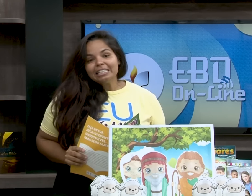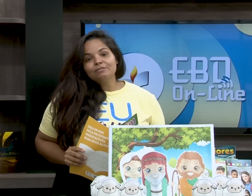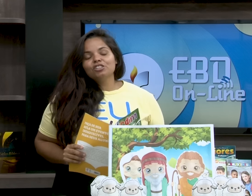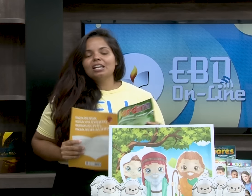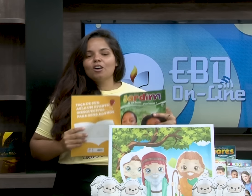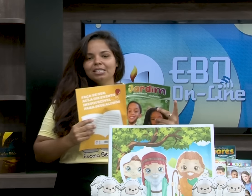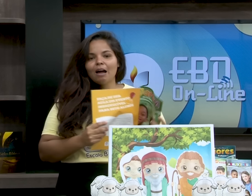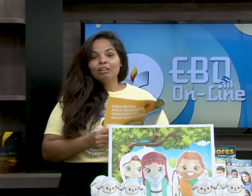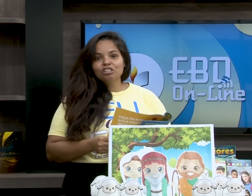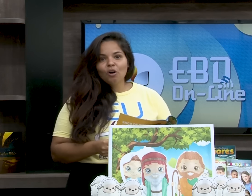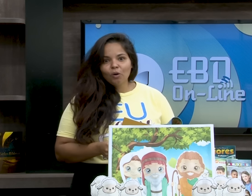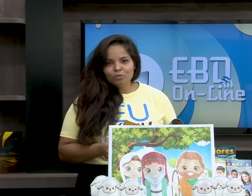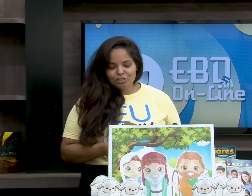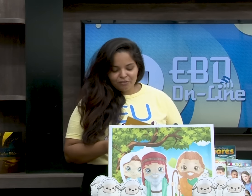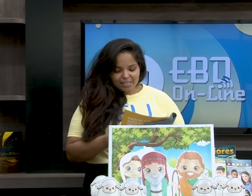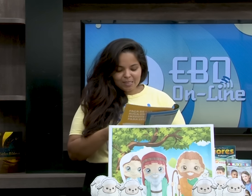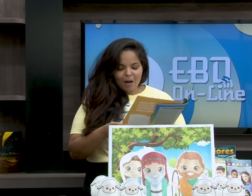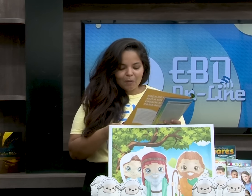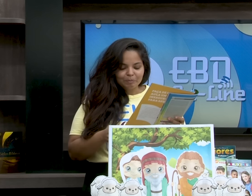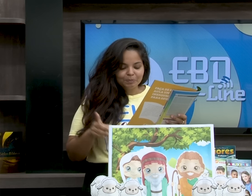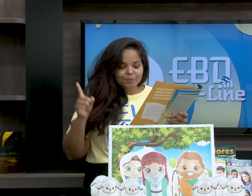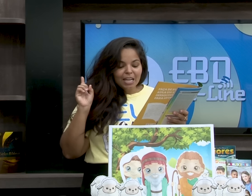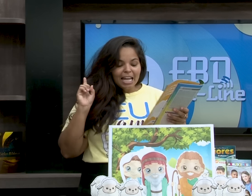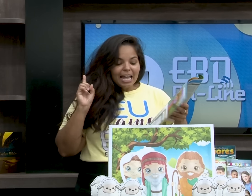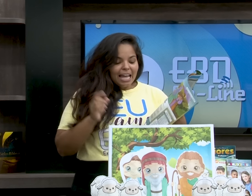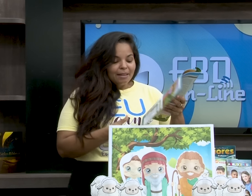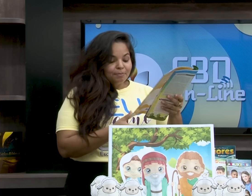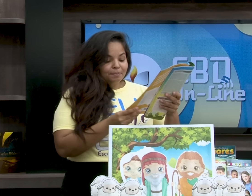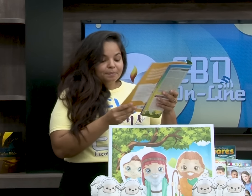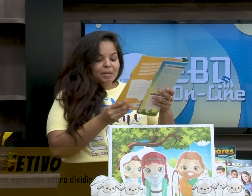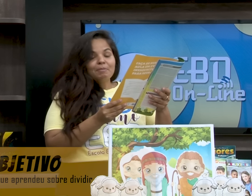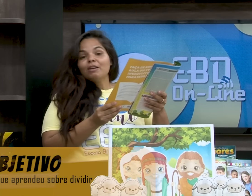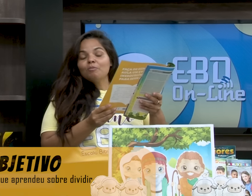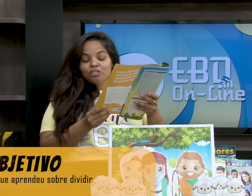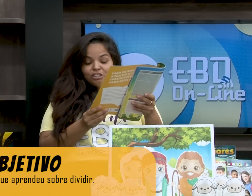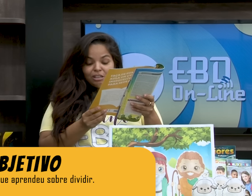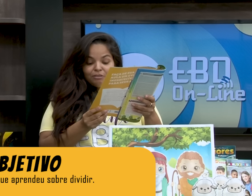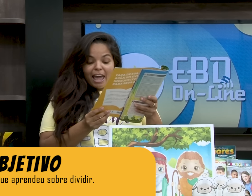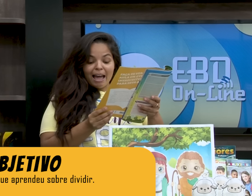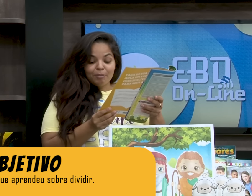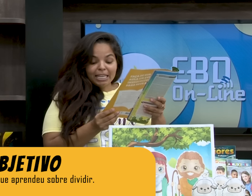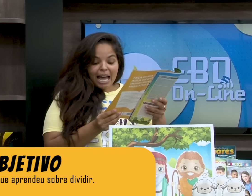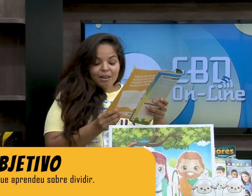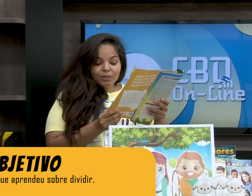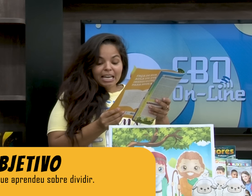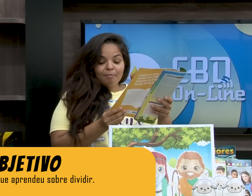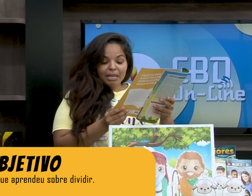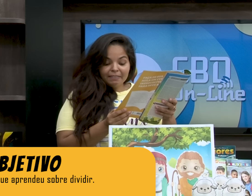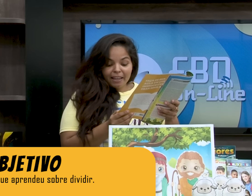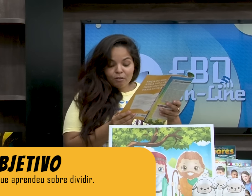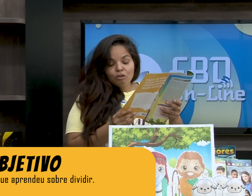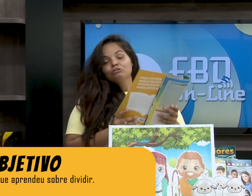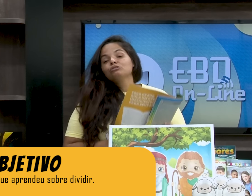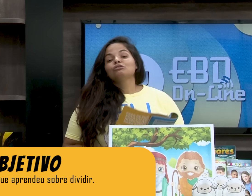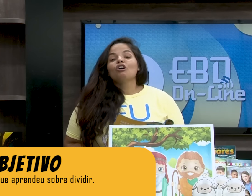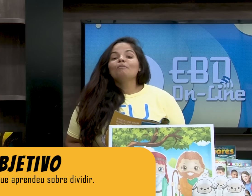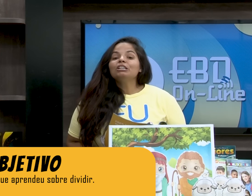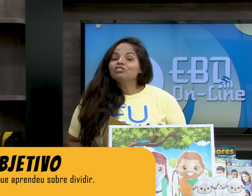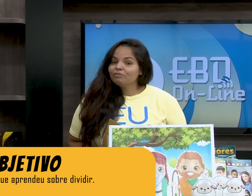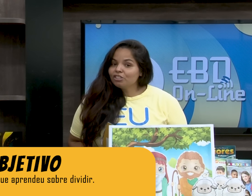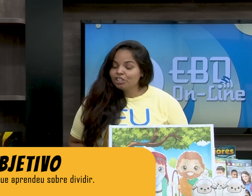objetivos da nossa aula de hoje. Vê só. Primeiro objetivo é aplicar o que aprendeu